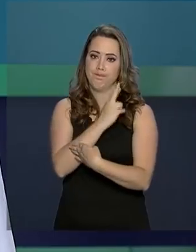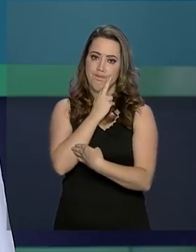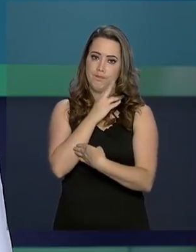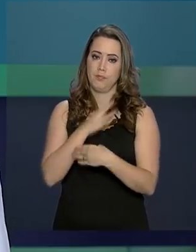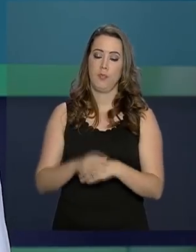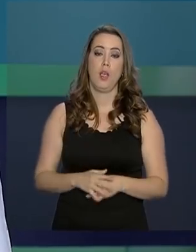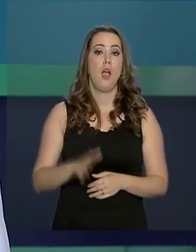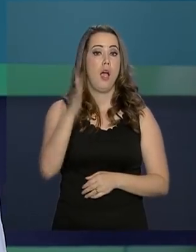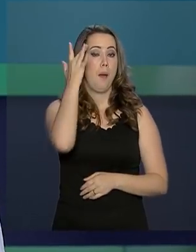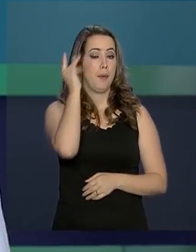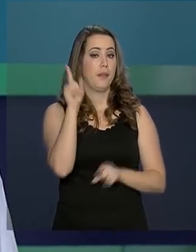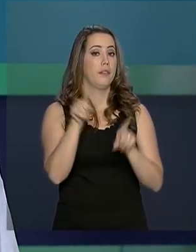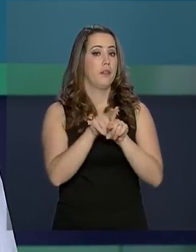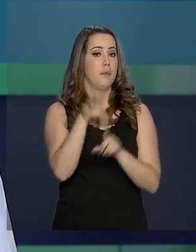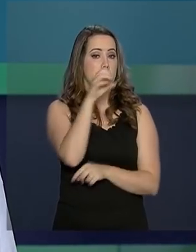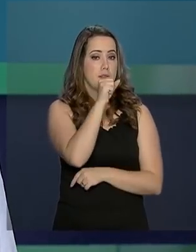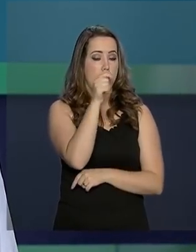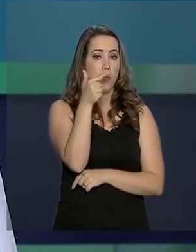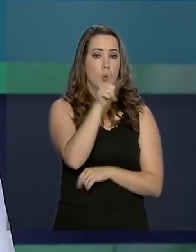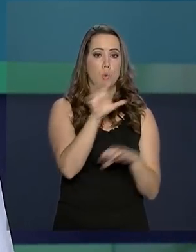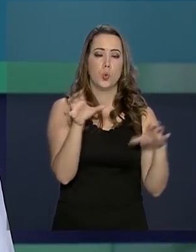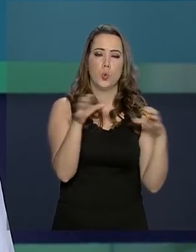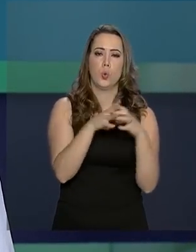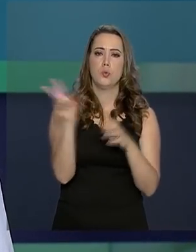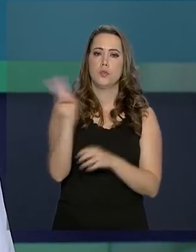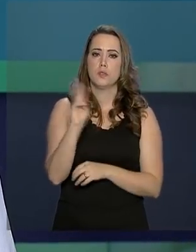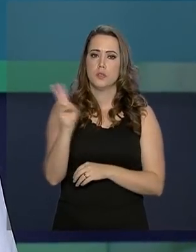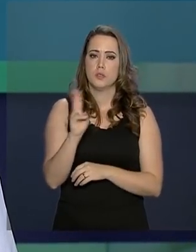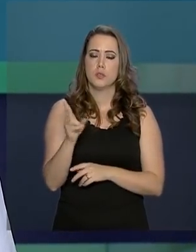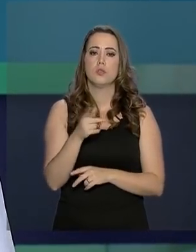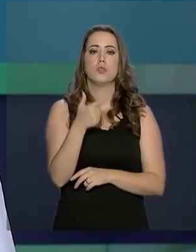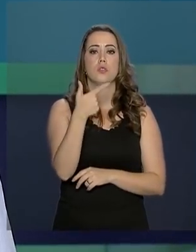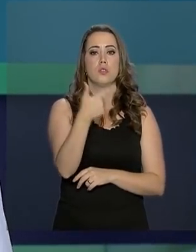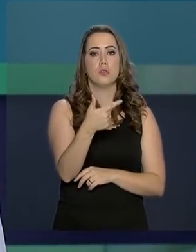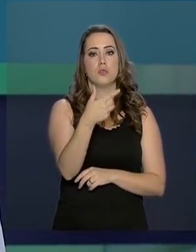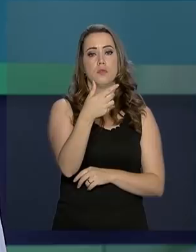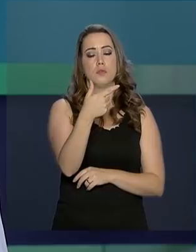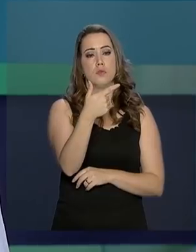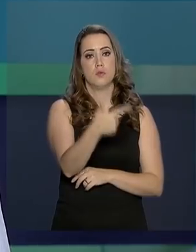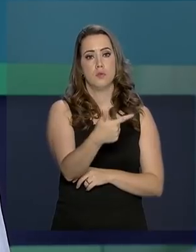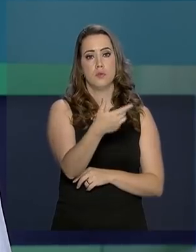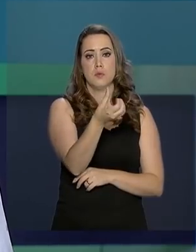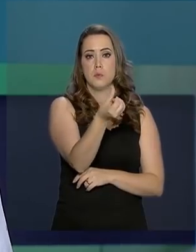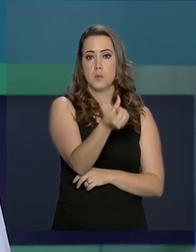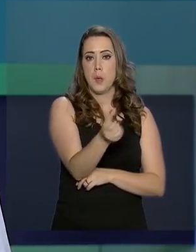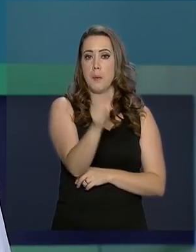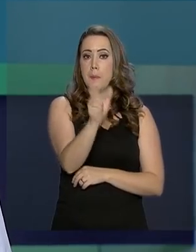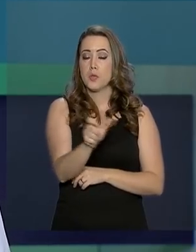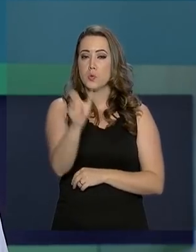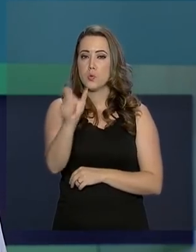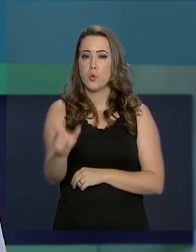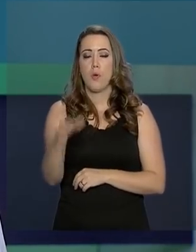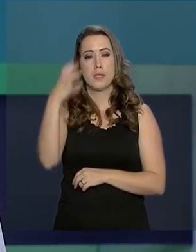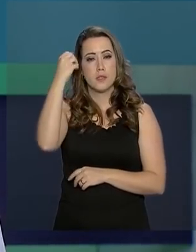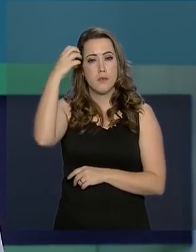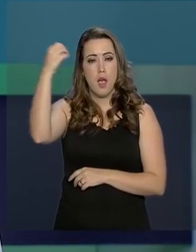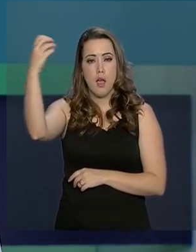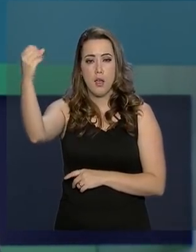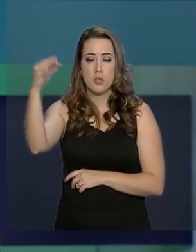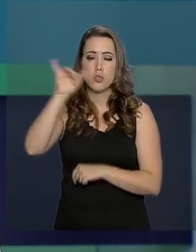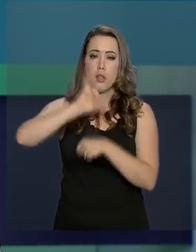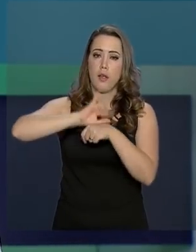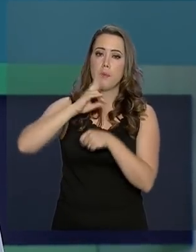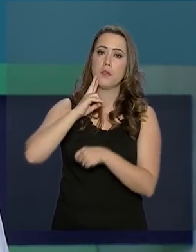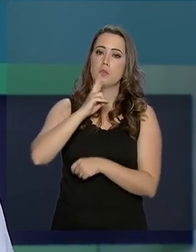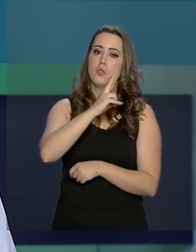Amanhã e sábado, mais um grupo de venezuelanos com 226 pessoas, parte de Boa Vista,